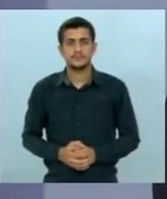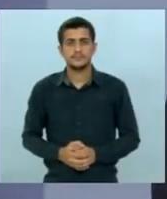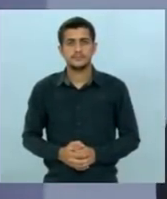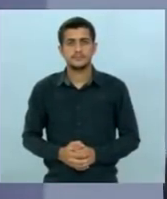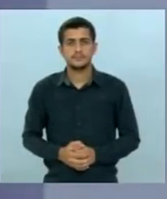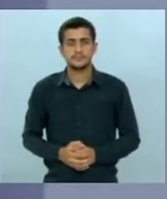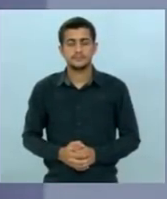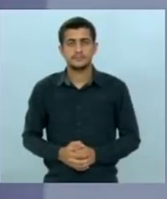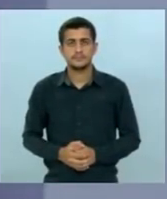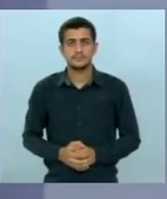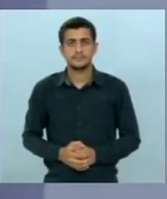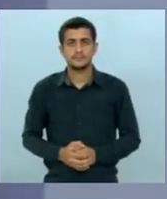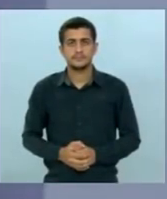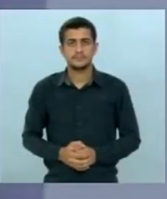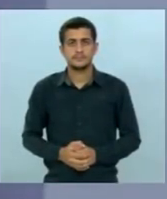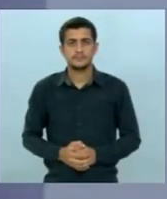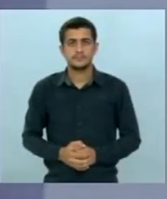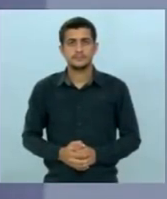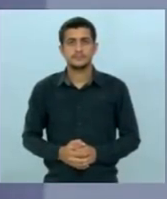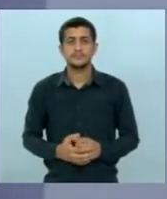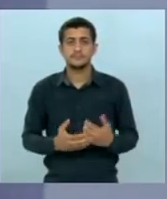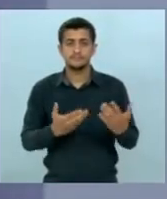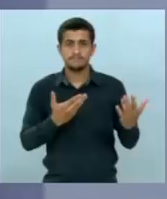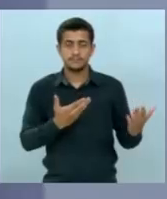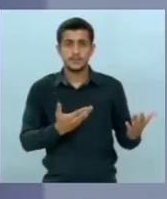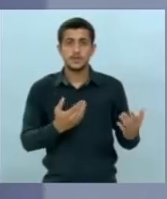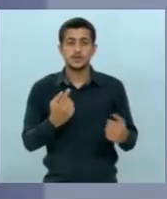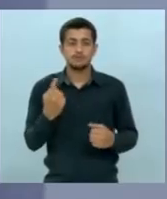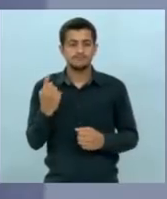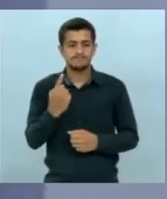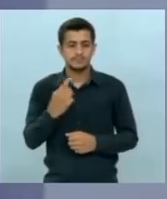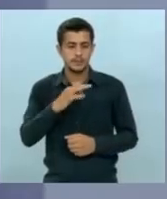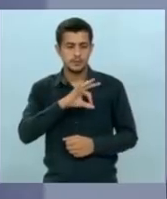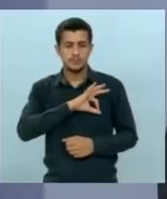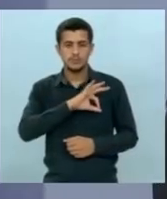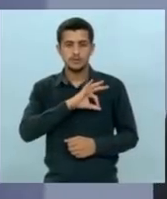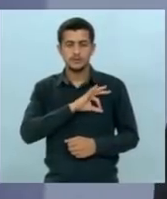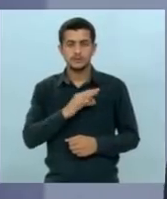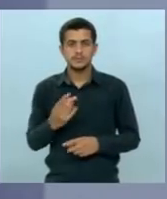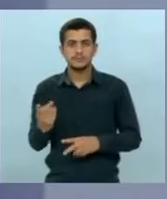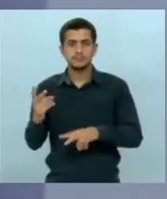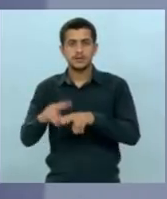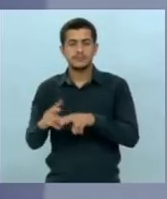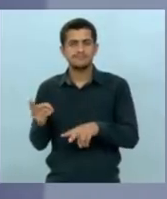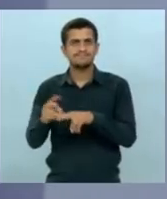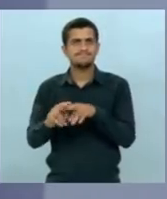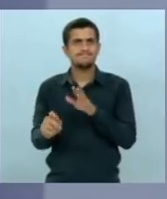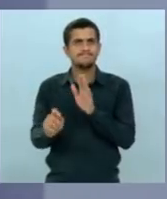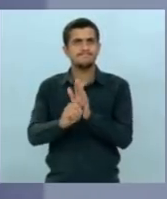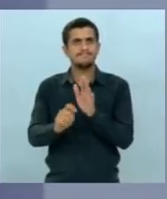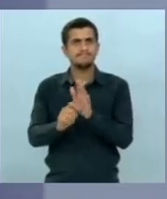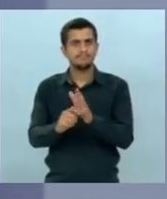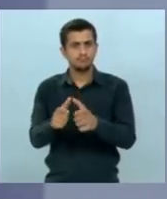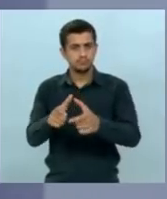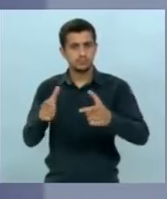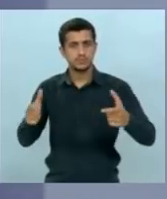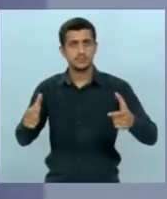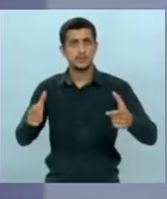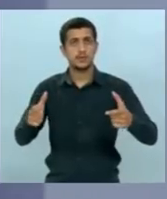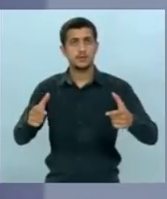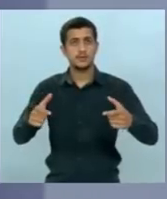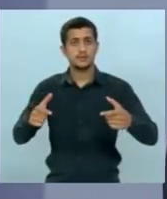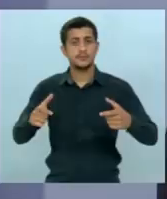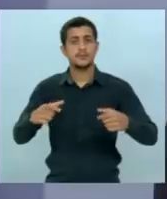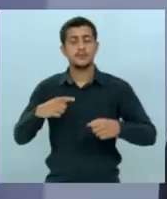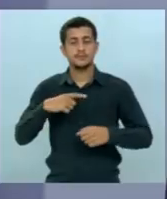candidato nós temos a nossa polícia apreendido o maior volume de drogas aqui no Mato Grosso do Sul só no ano de